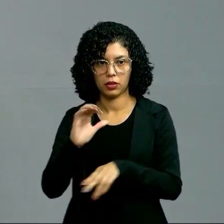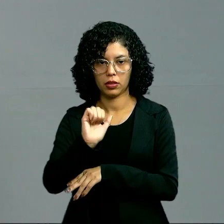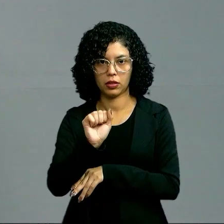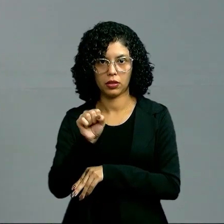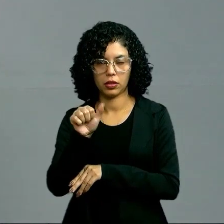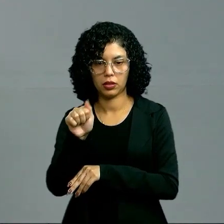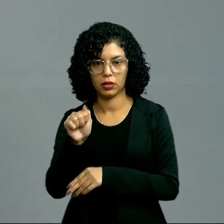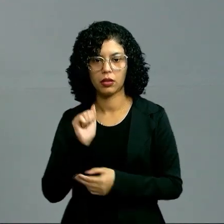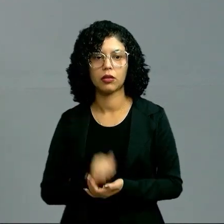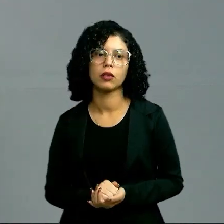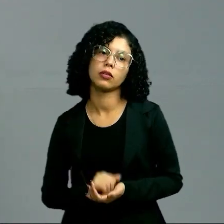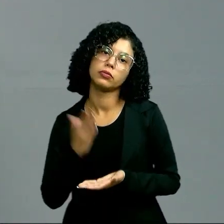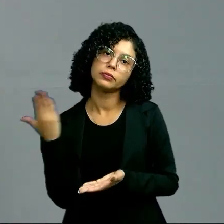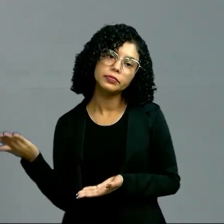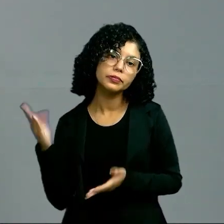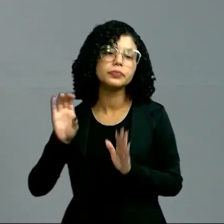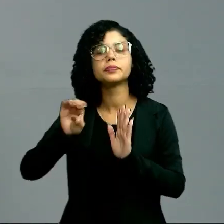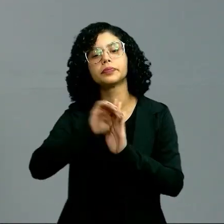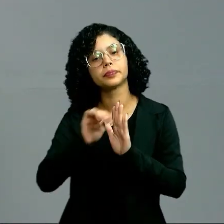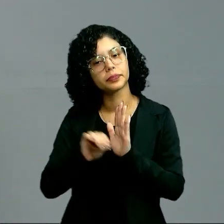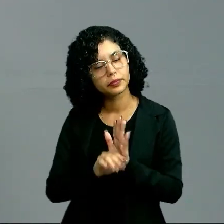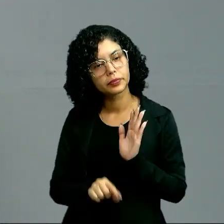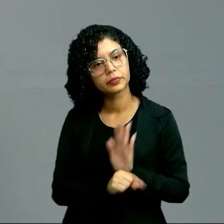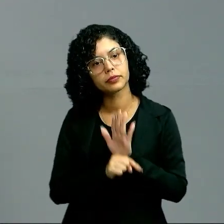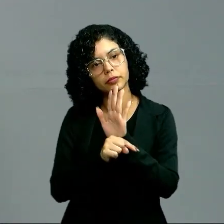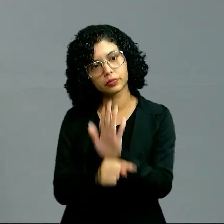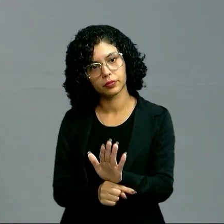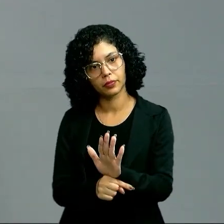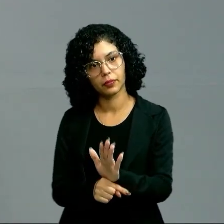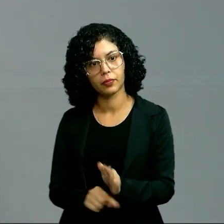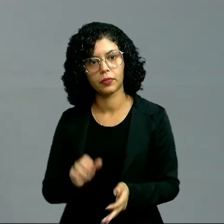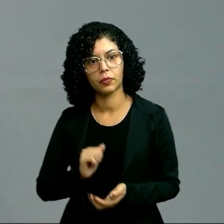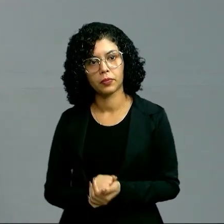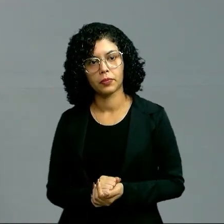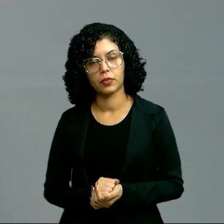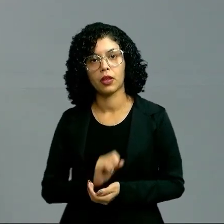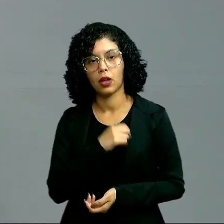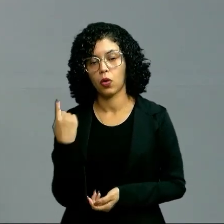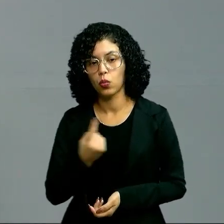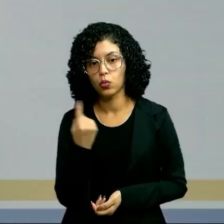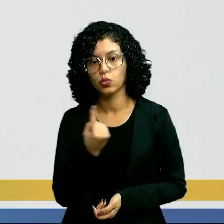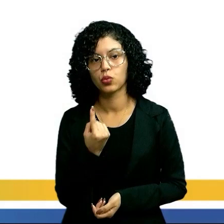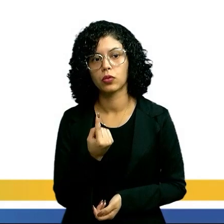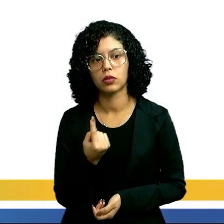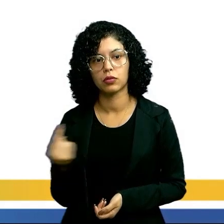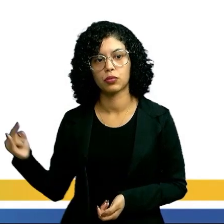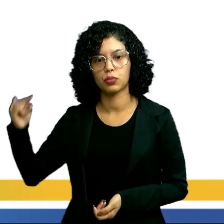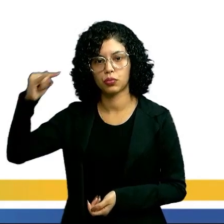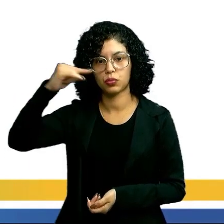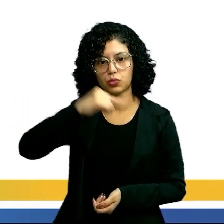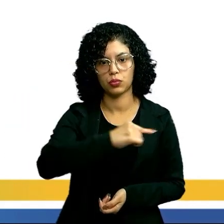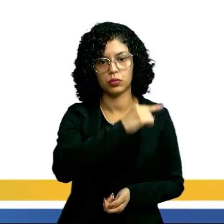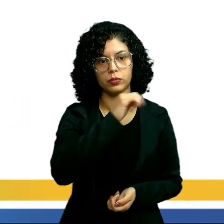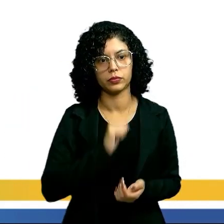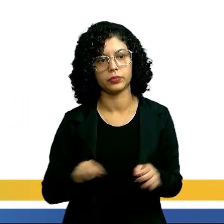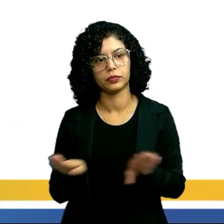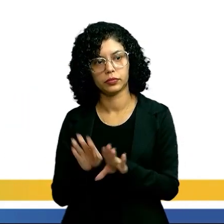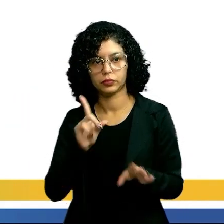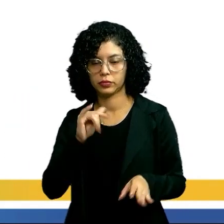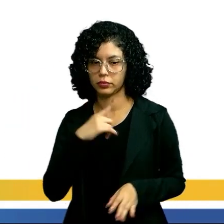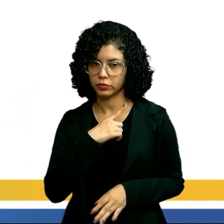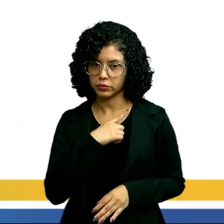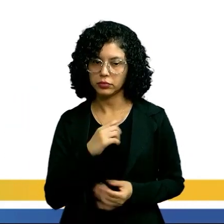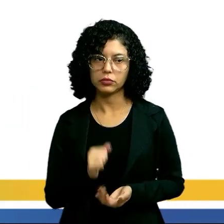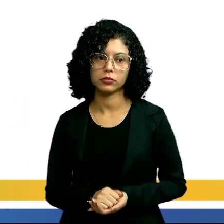Falando nisso, pessoal, essa classe é o que representa, né, o voo. É a única classe que representa o voo, tá? E vai ter